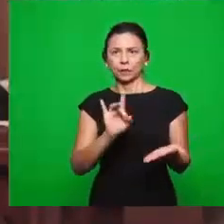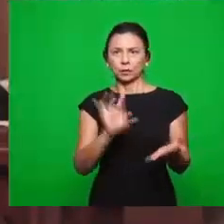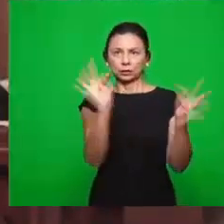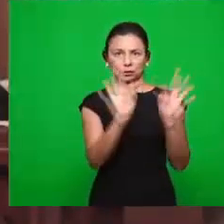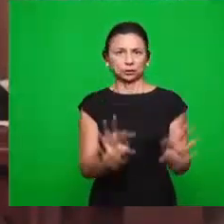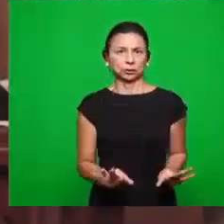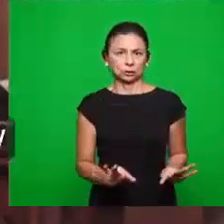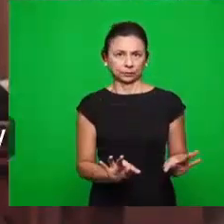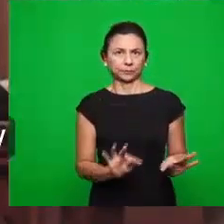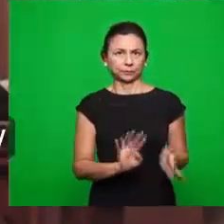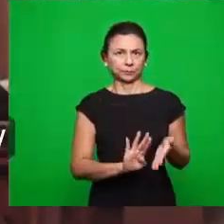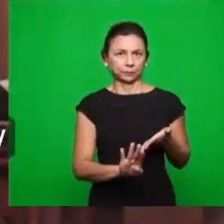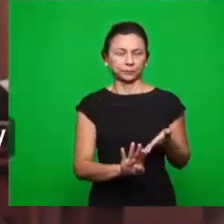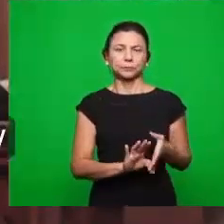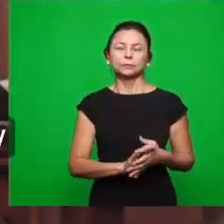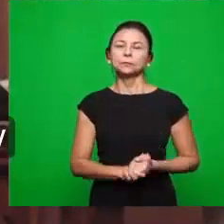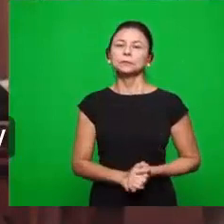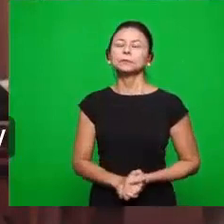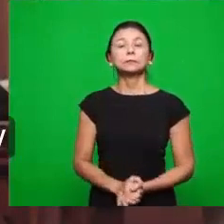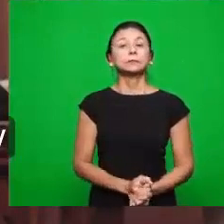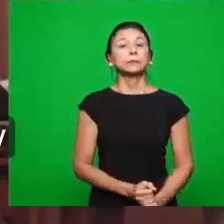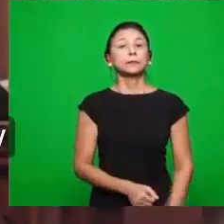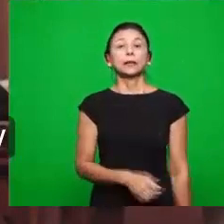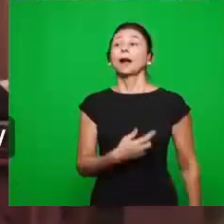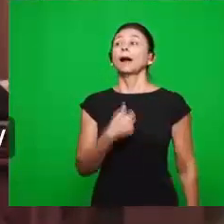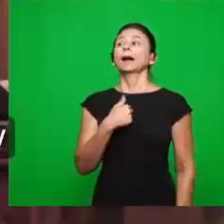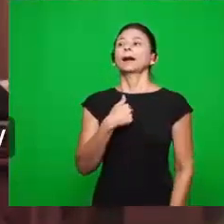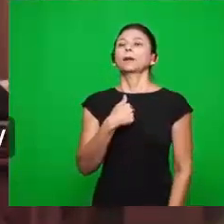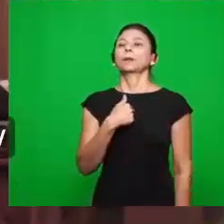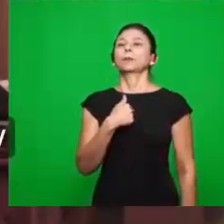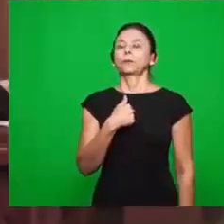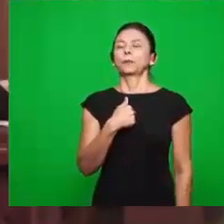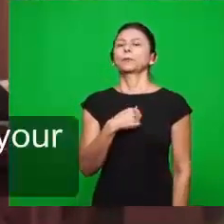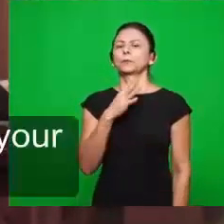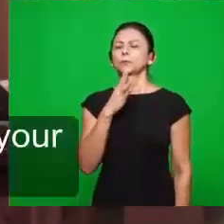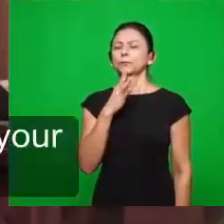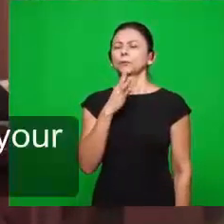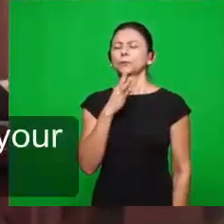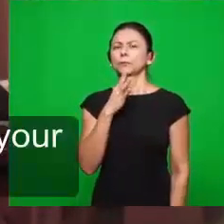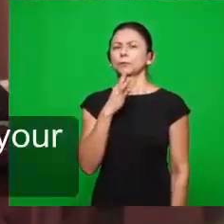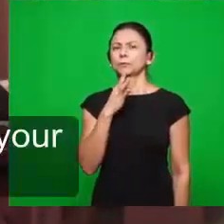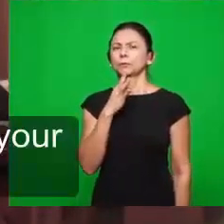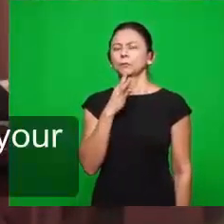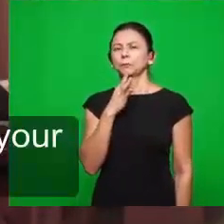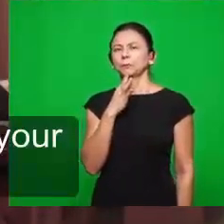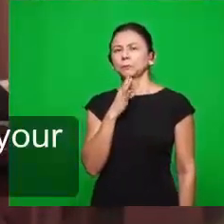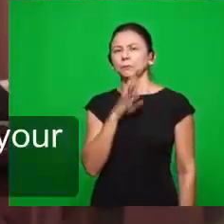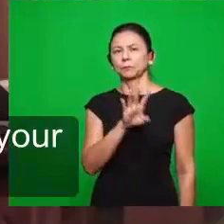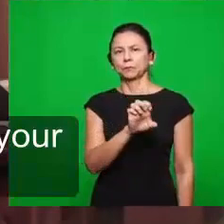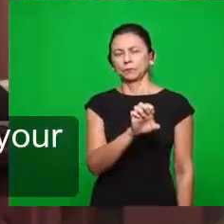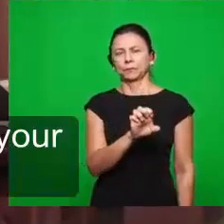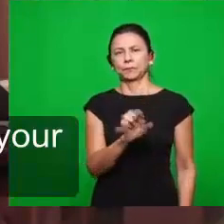Teatira. Agora, quando chega de Teatira, assim, Iau e eu e... Eu conheço, então, nós temos a conjunção e